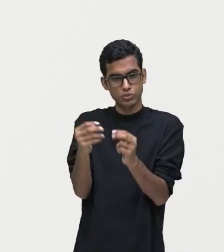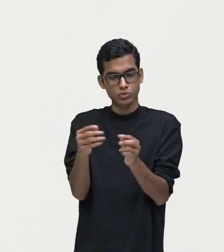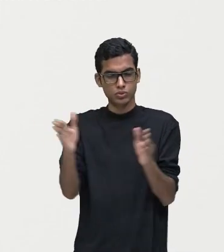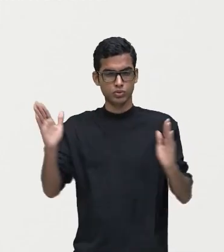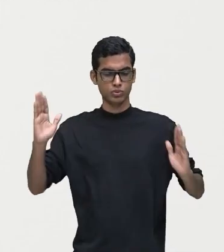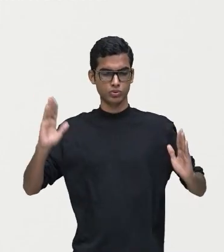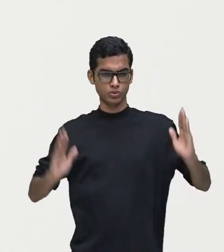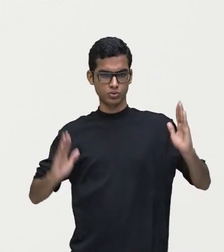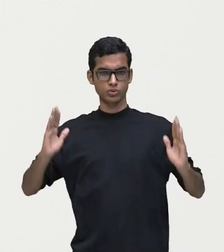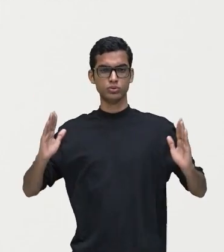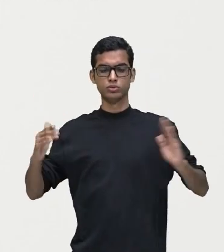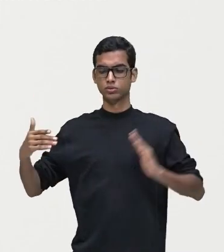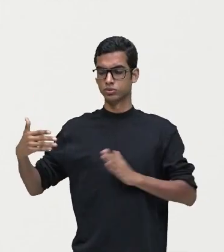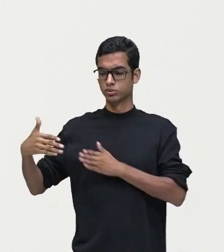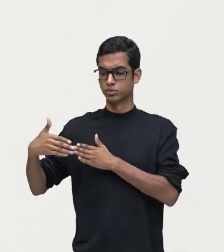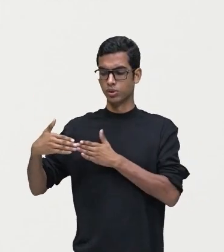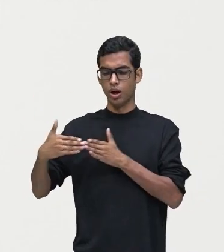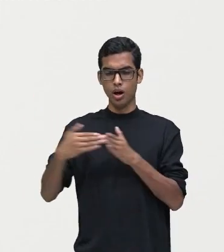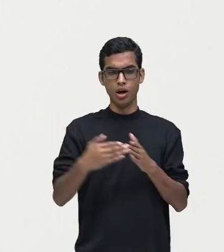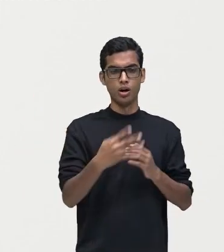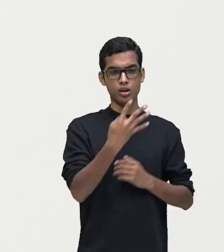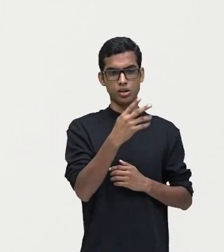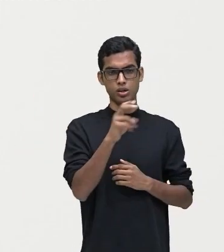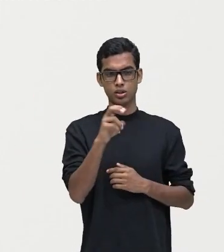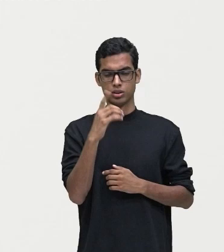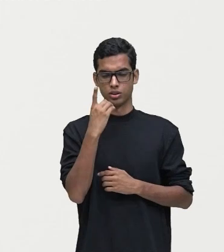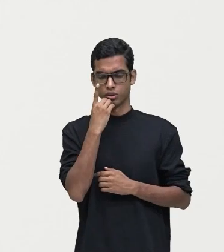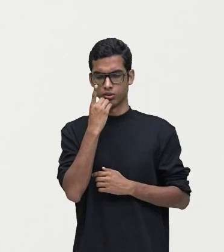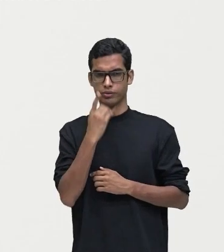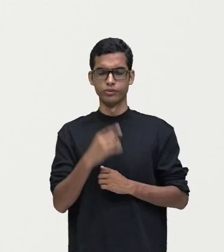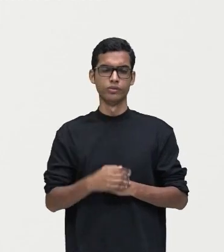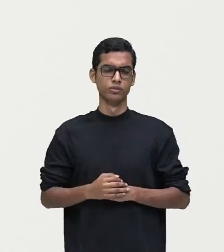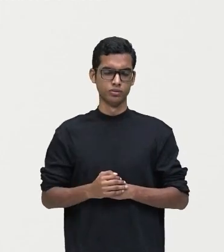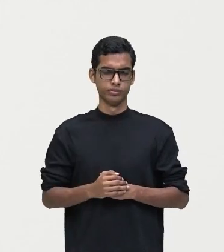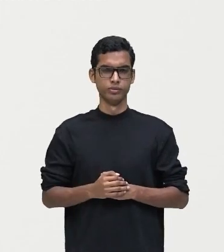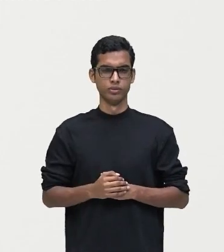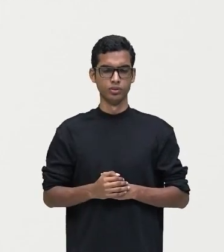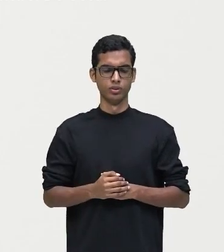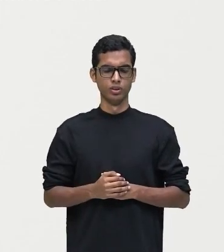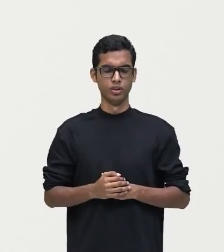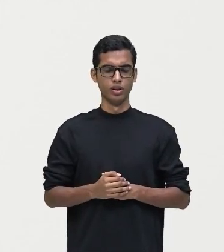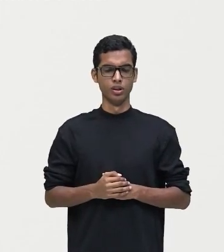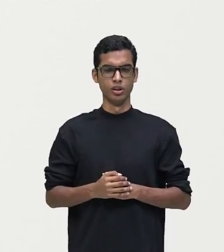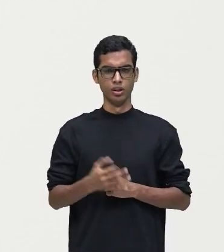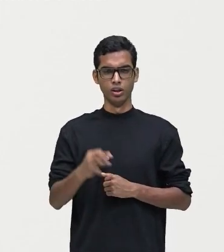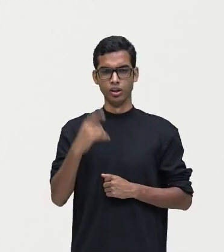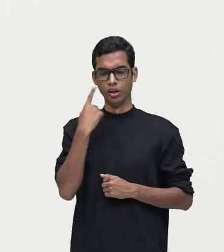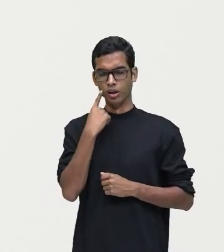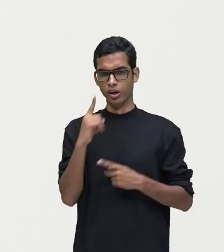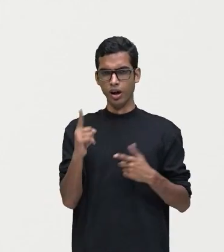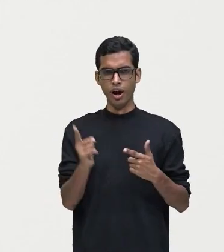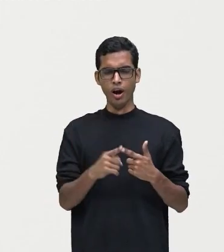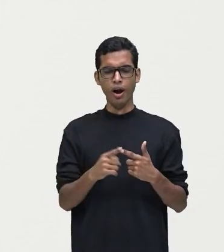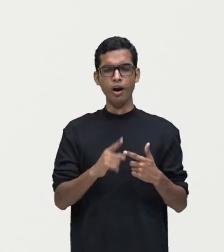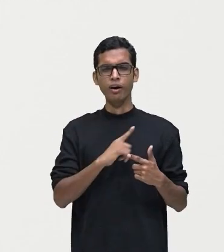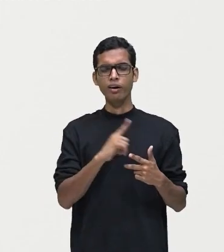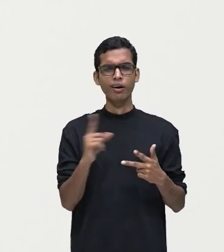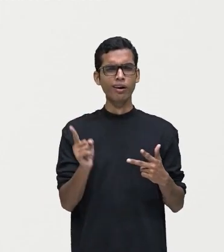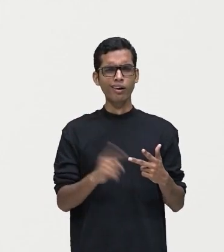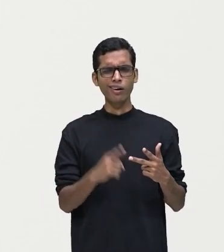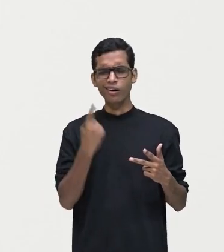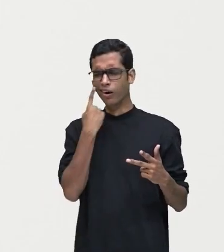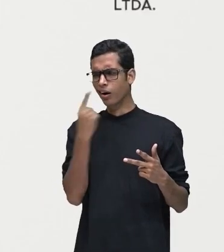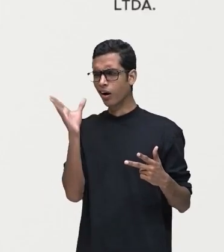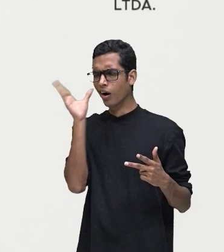viagem de Cabral durou 45 dias, certo, gente? Então, essa foi a segunda curiosidade. E a